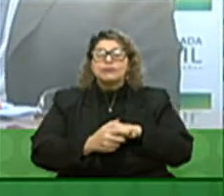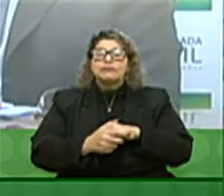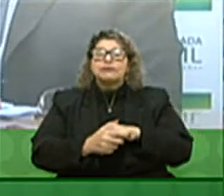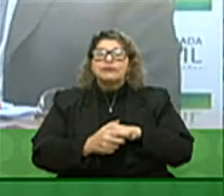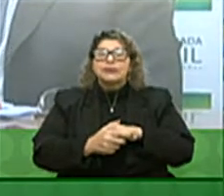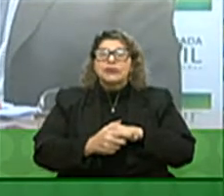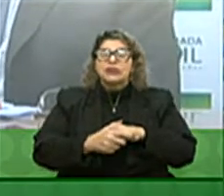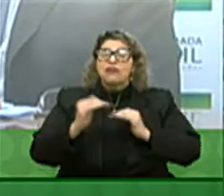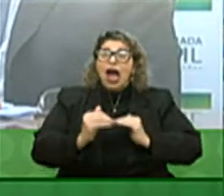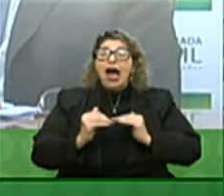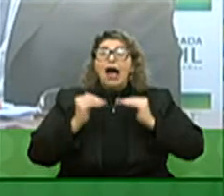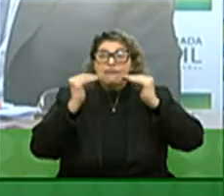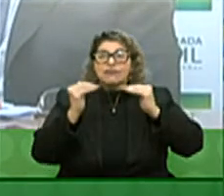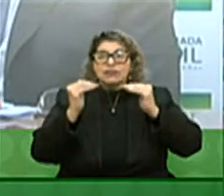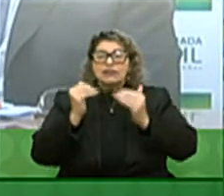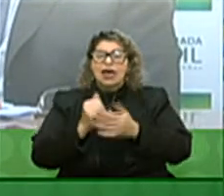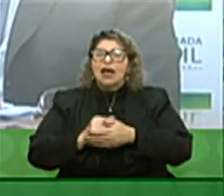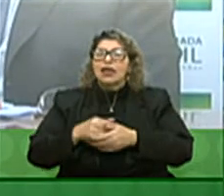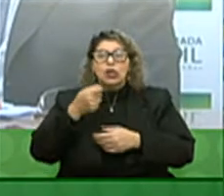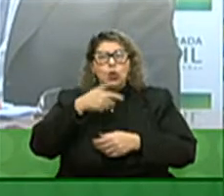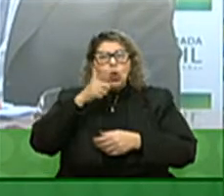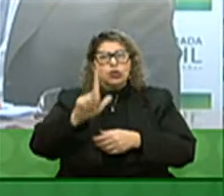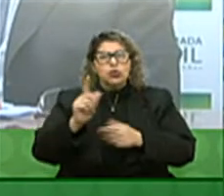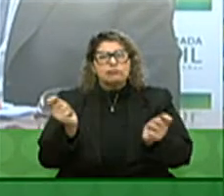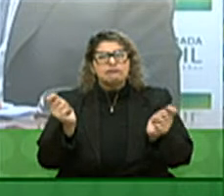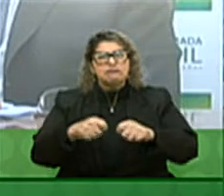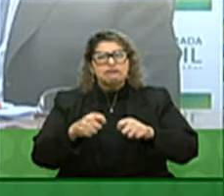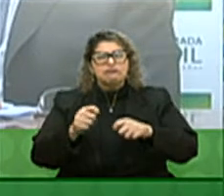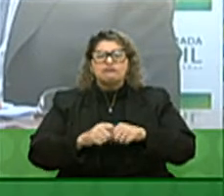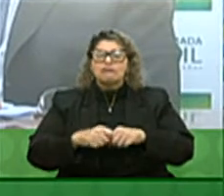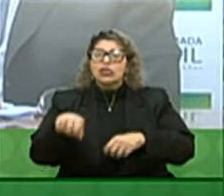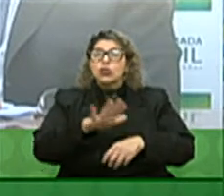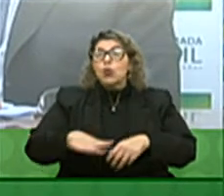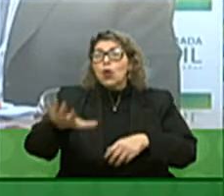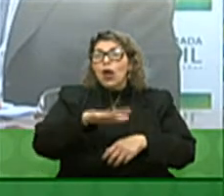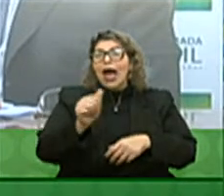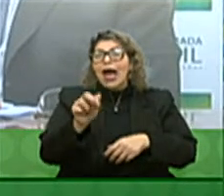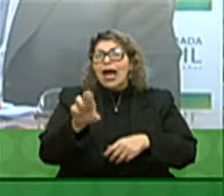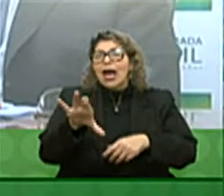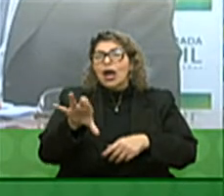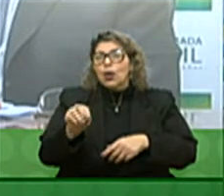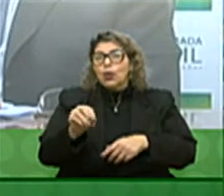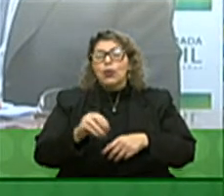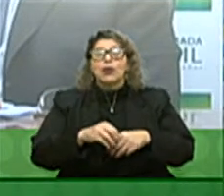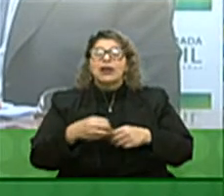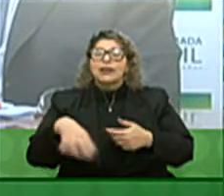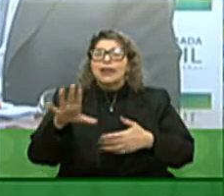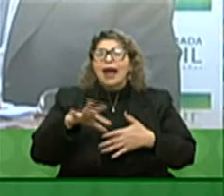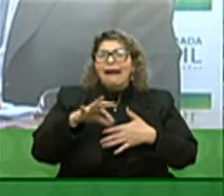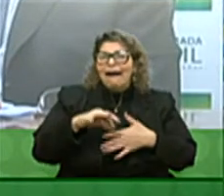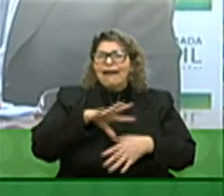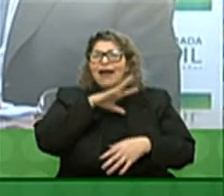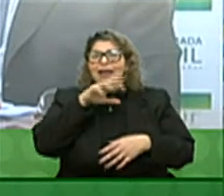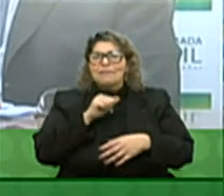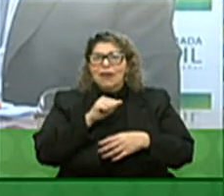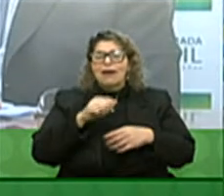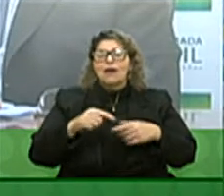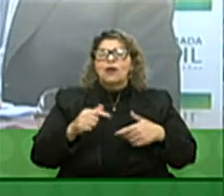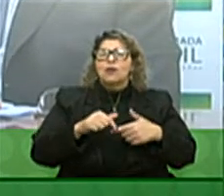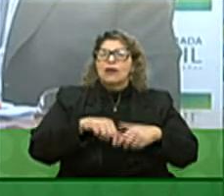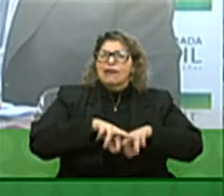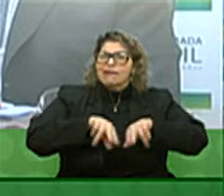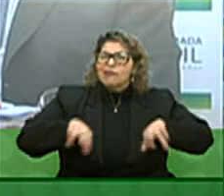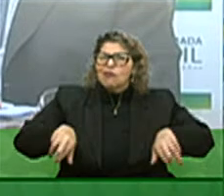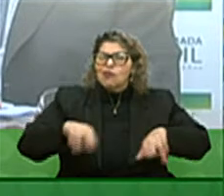avançar e dar condições para que o setor agropecuário brasileiro da proteína animal da produção de grãos e